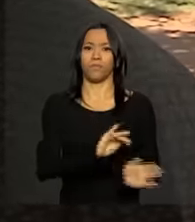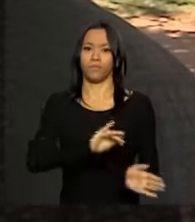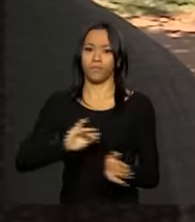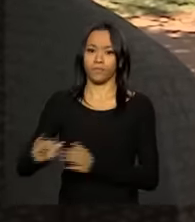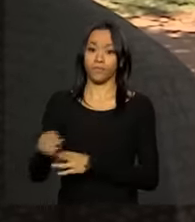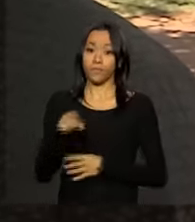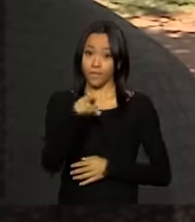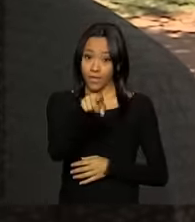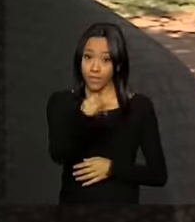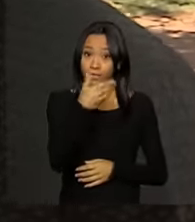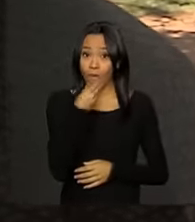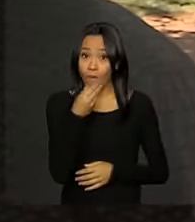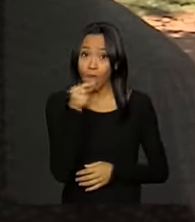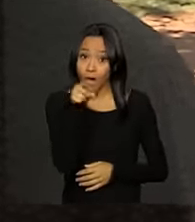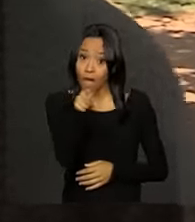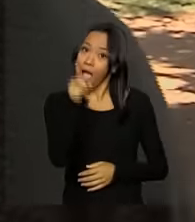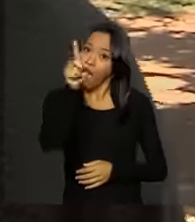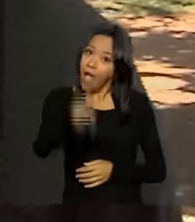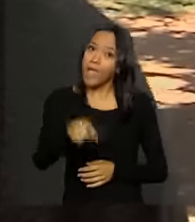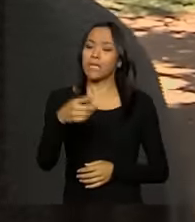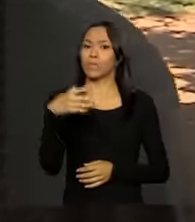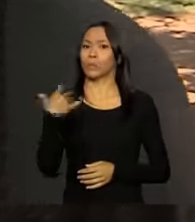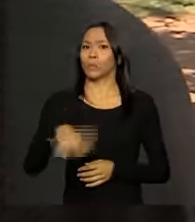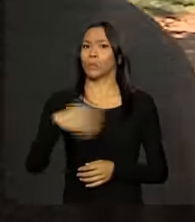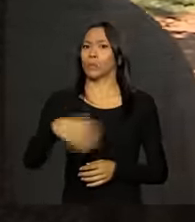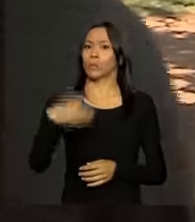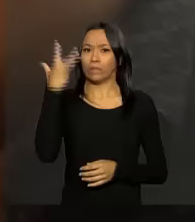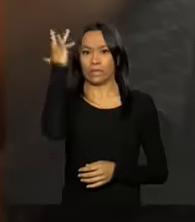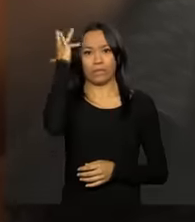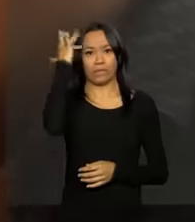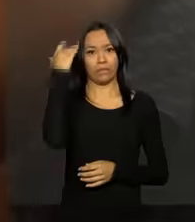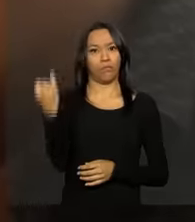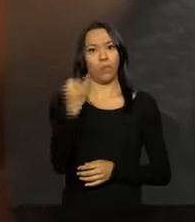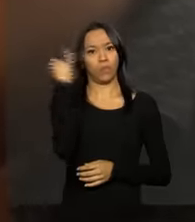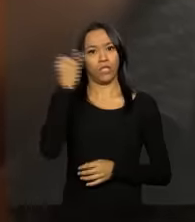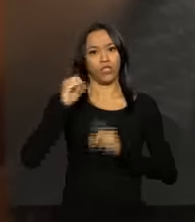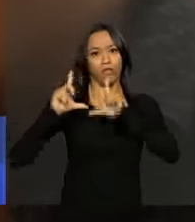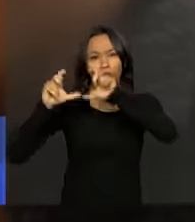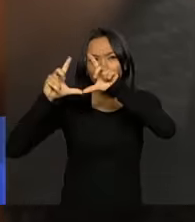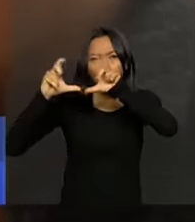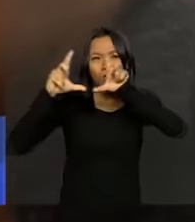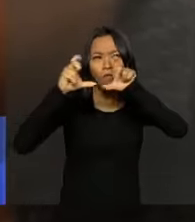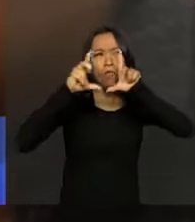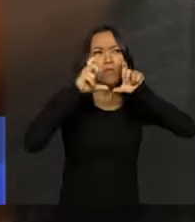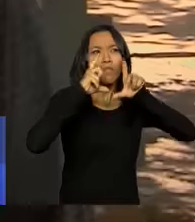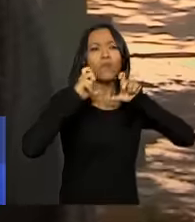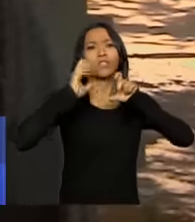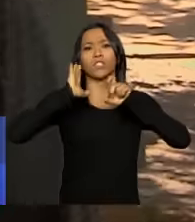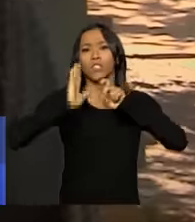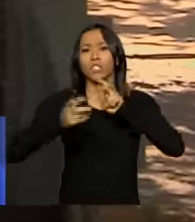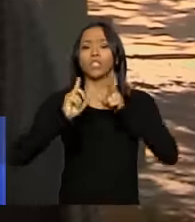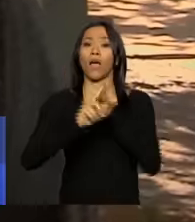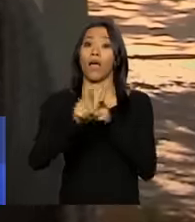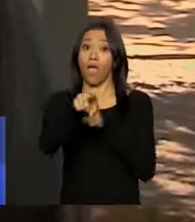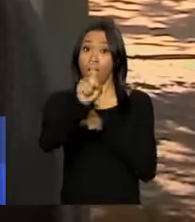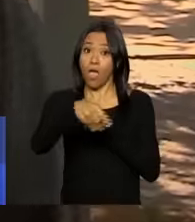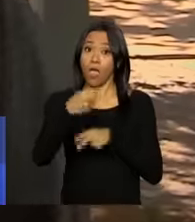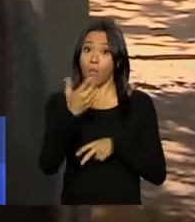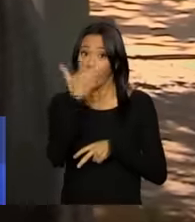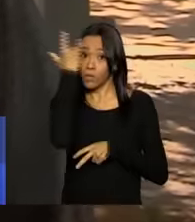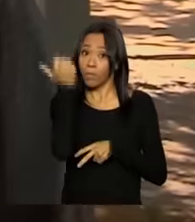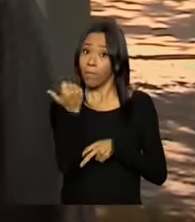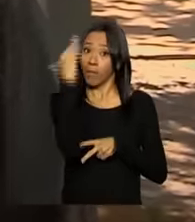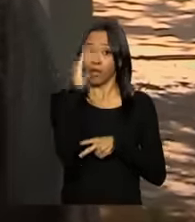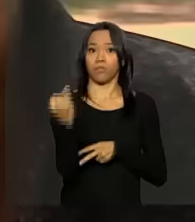Araquém Alcântara é um importante nome na fotografia brasileira. Já registrou todos os parques nacionais e é um dos autores mais